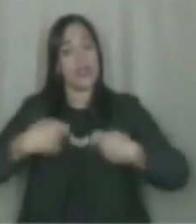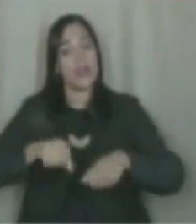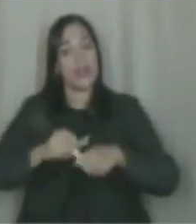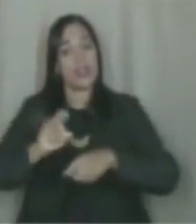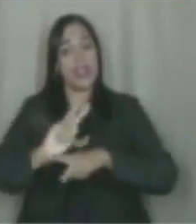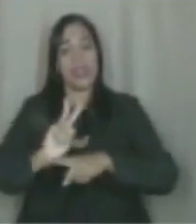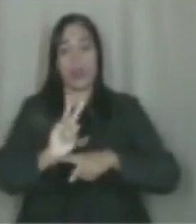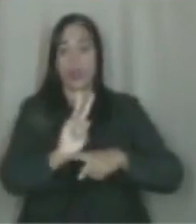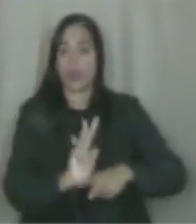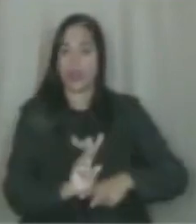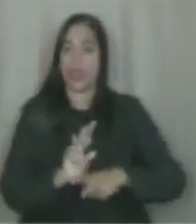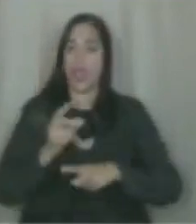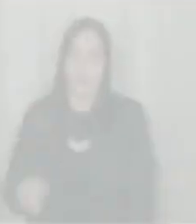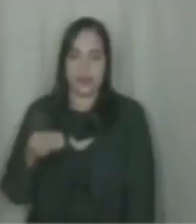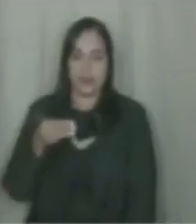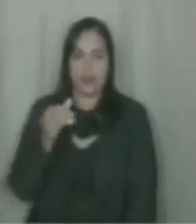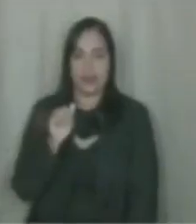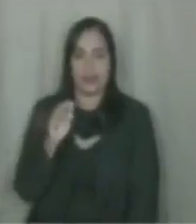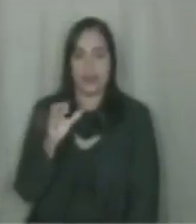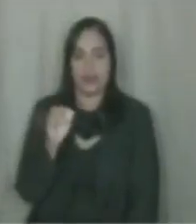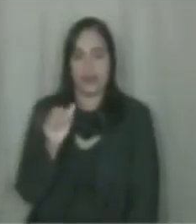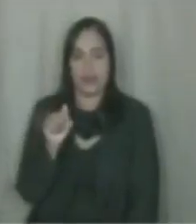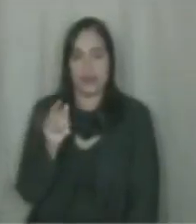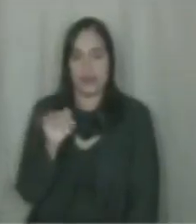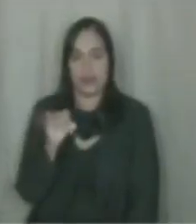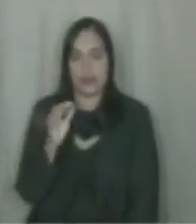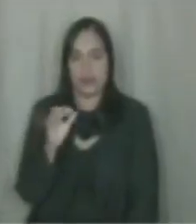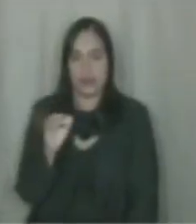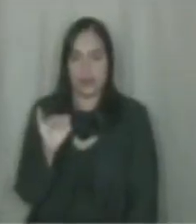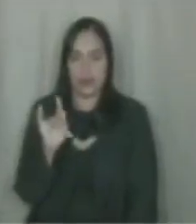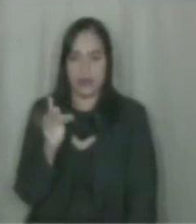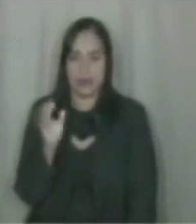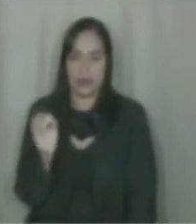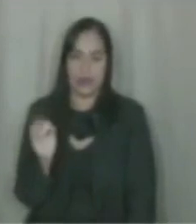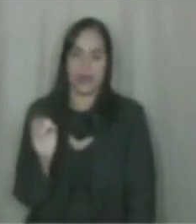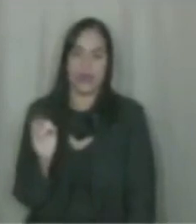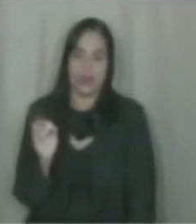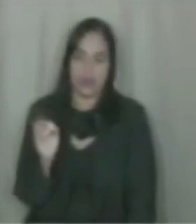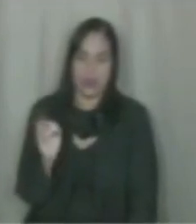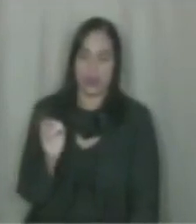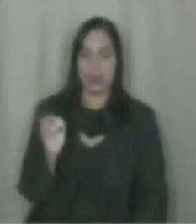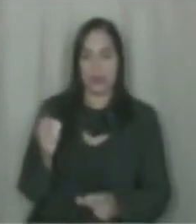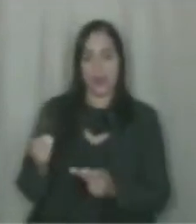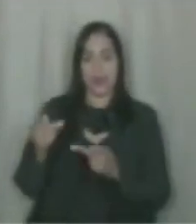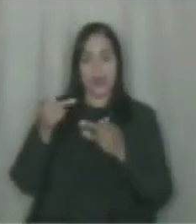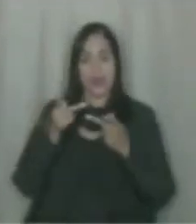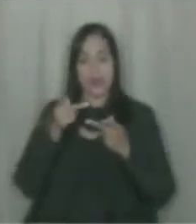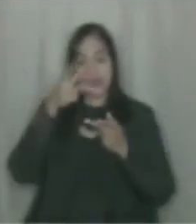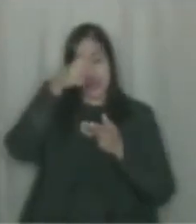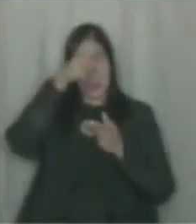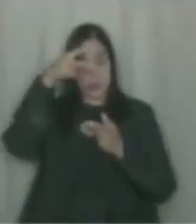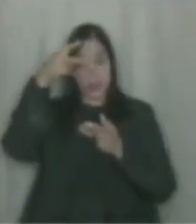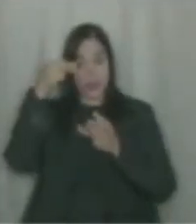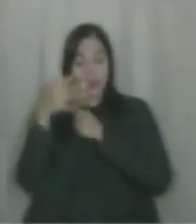com Polícia Militar é o guarda municipal Nós fizemos uma visita, vereador Tadeu Calheiros, à Prefeitura do